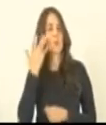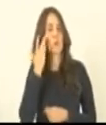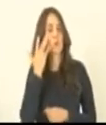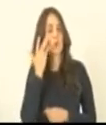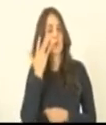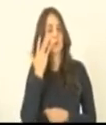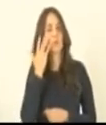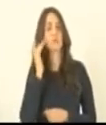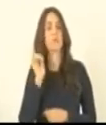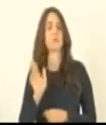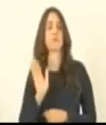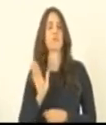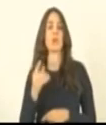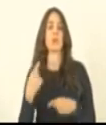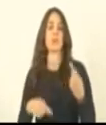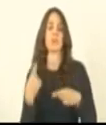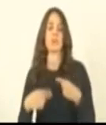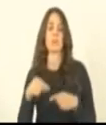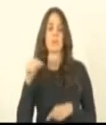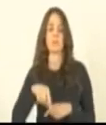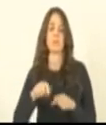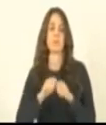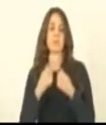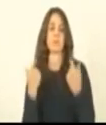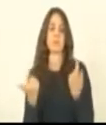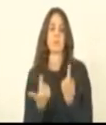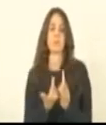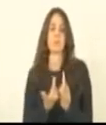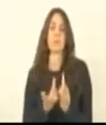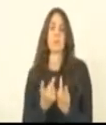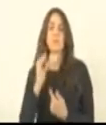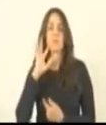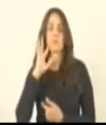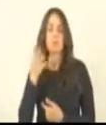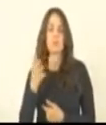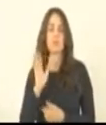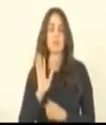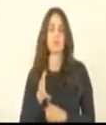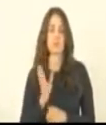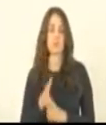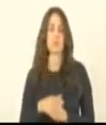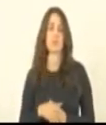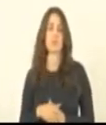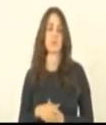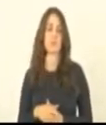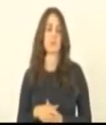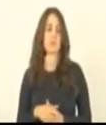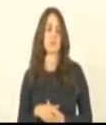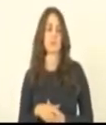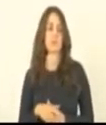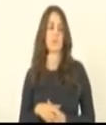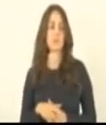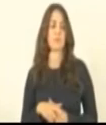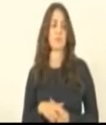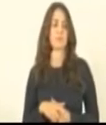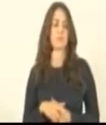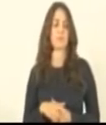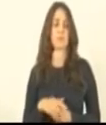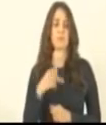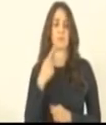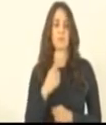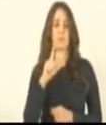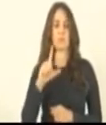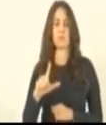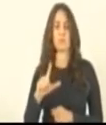esta questão já foi debatida aqui nessa casa e já foi resolvida, a razão pela qual não tem porquê o PL, porque não foi descontado